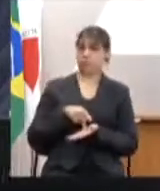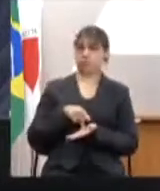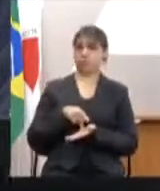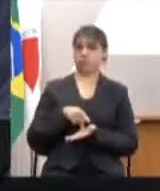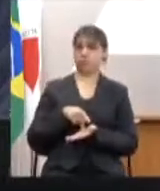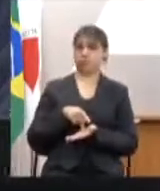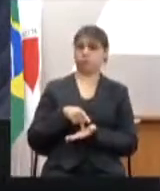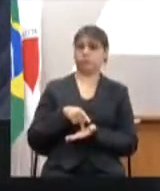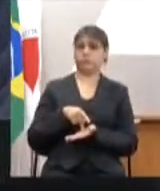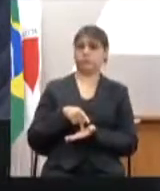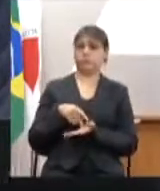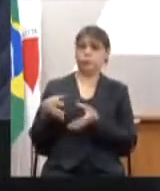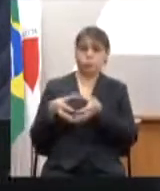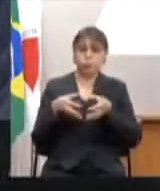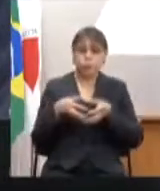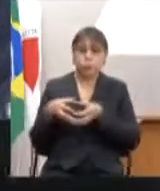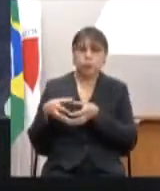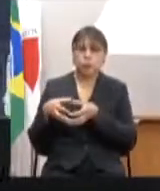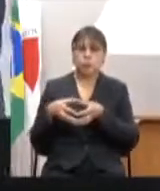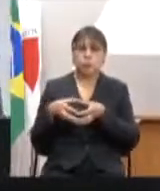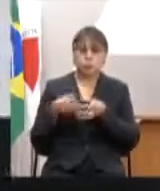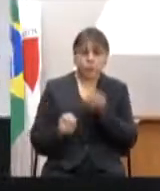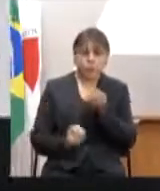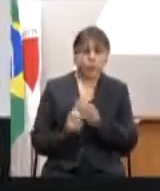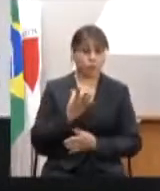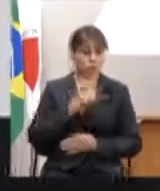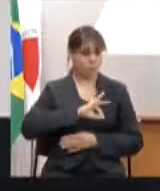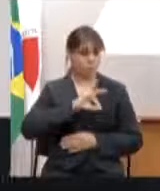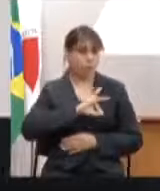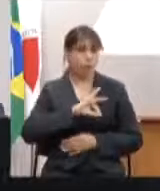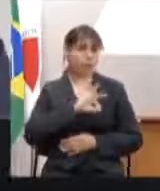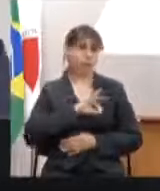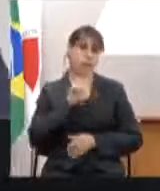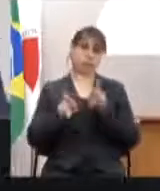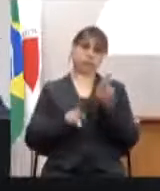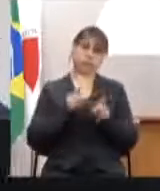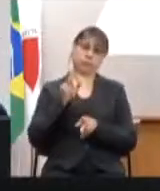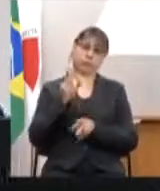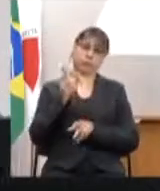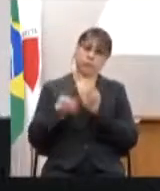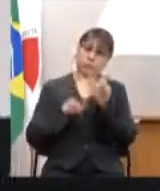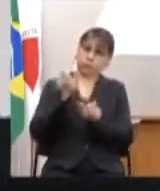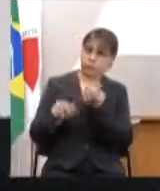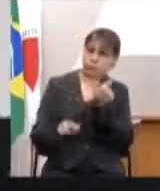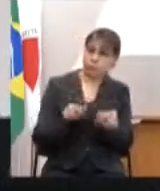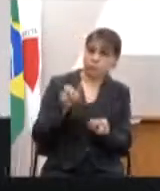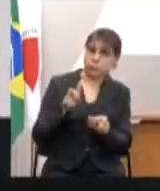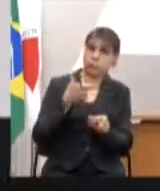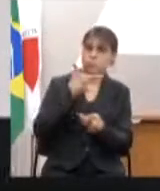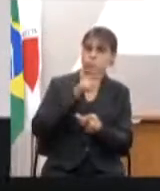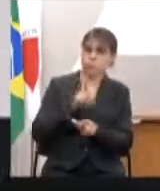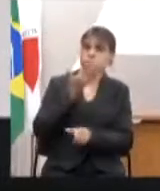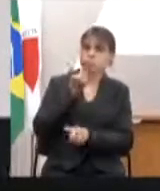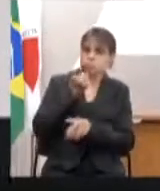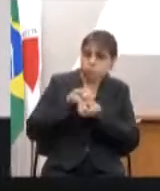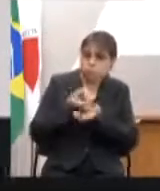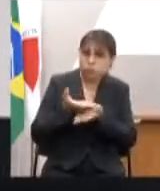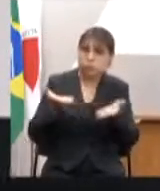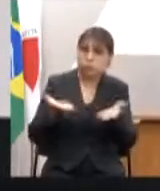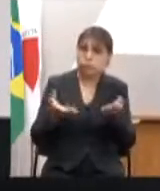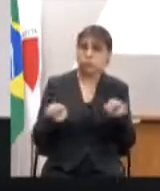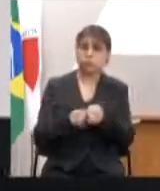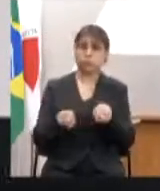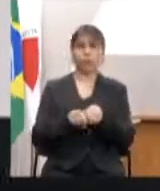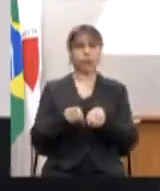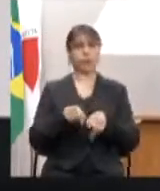em muitas comunidades, de criar emprego e renda, diminuir as dificuldades das pessoas, de levar mais alimento, de levar,